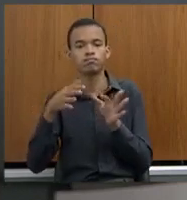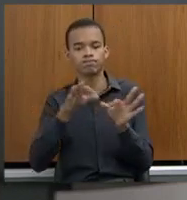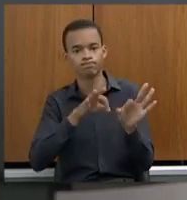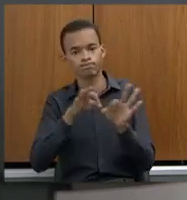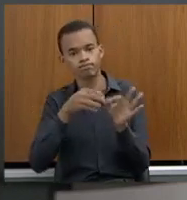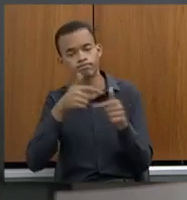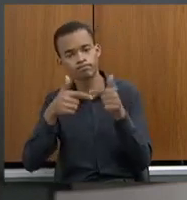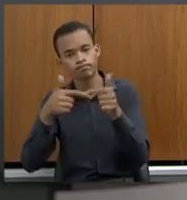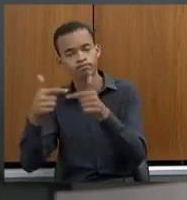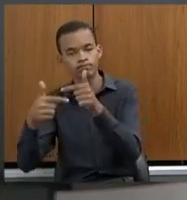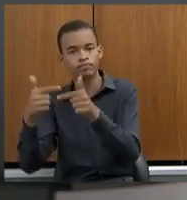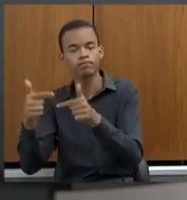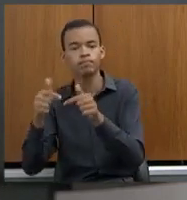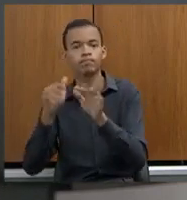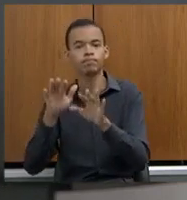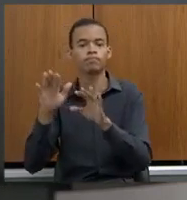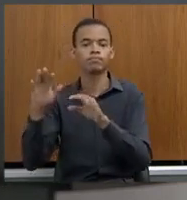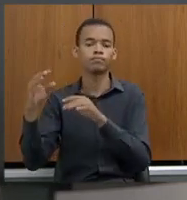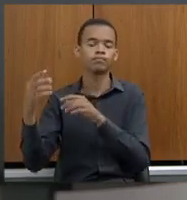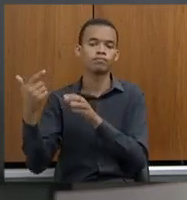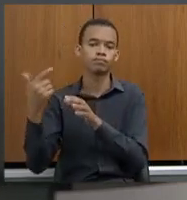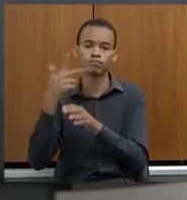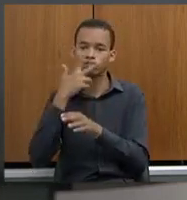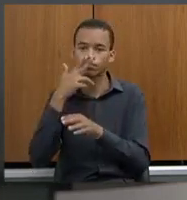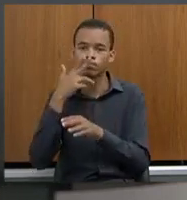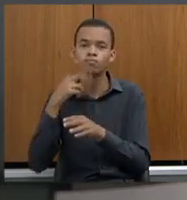recebendo cobranças